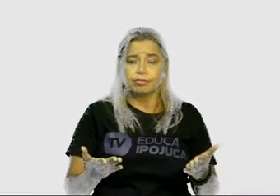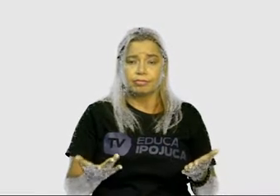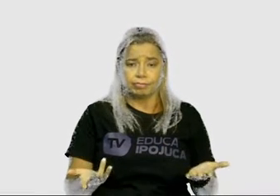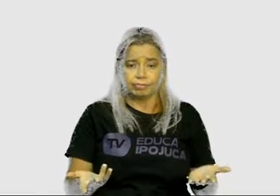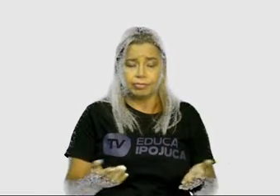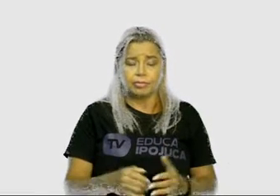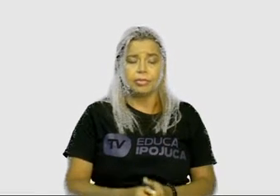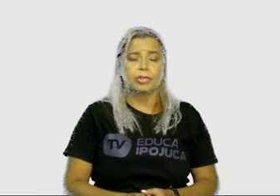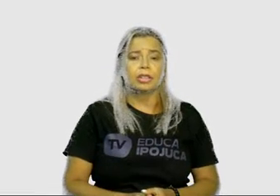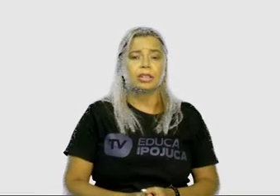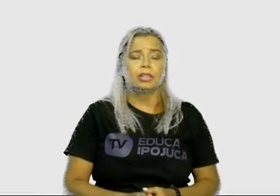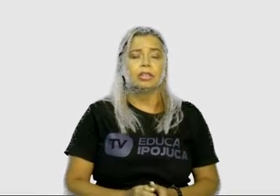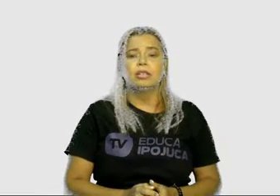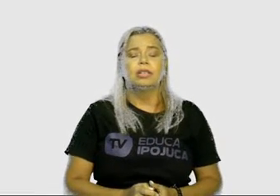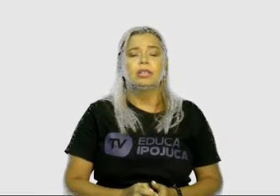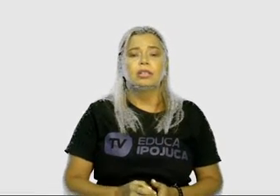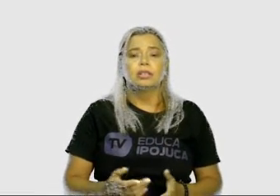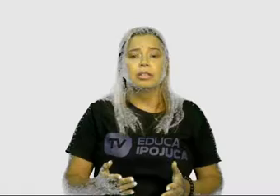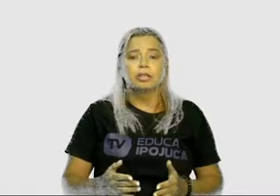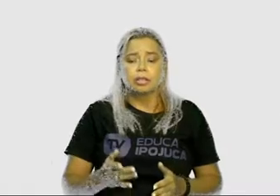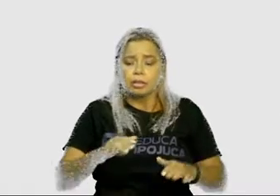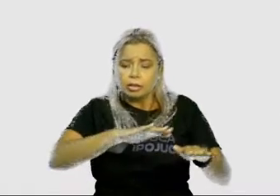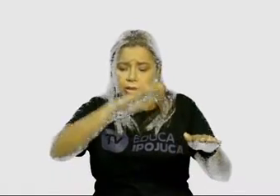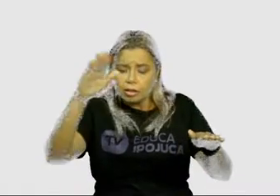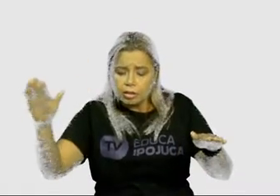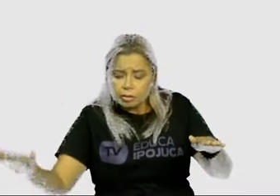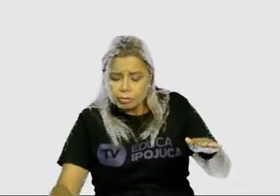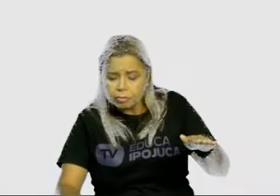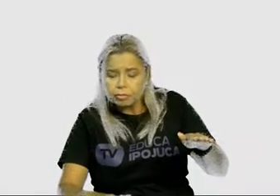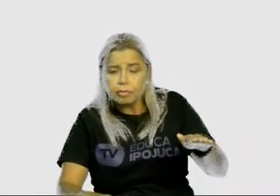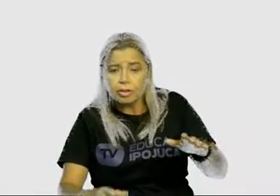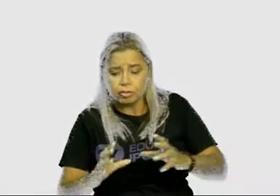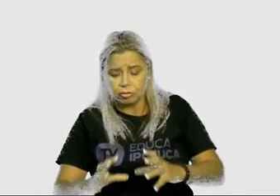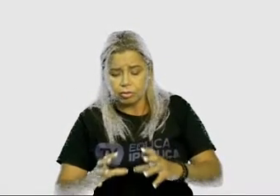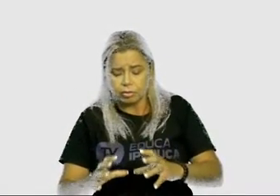Contudo, será que tem algo embaixo da bola?